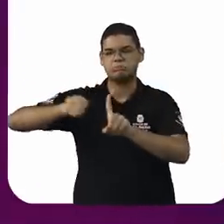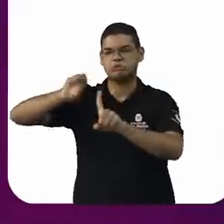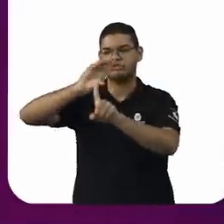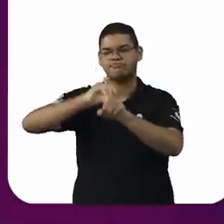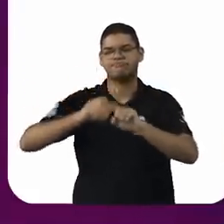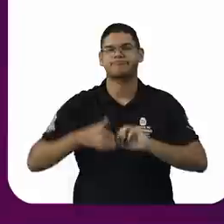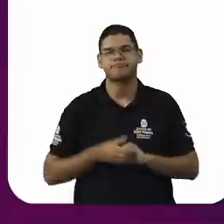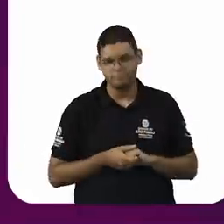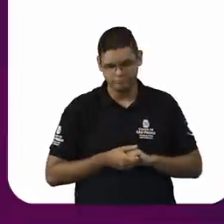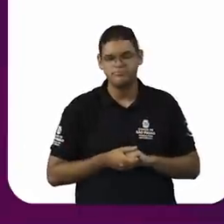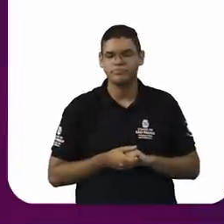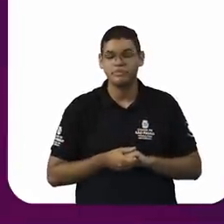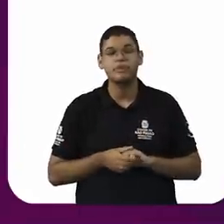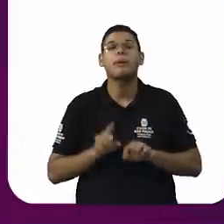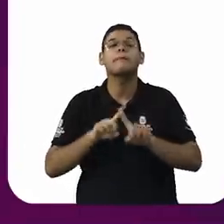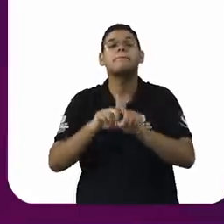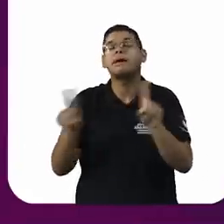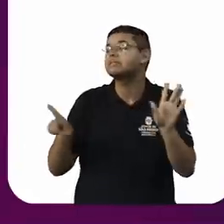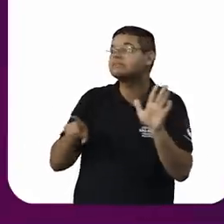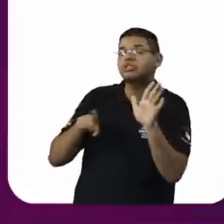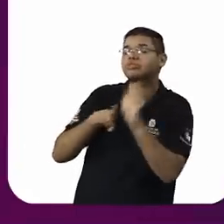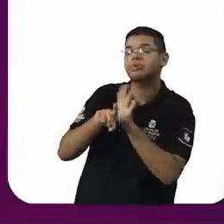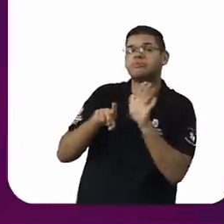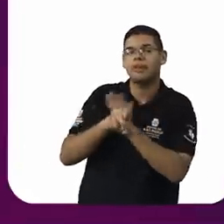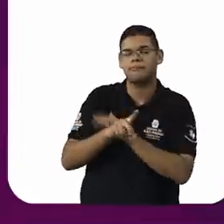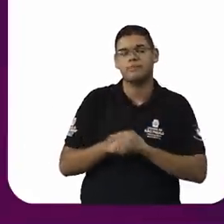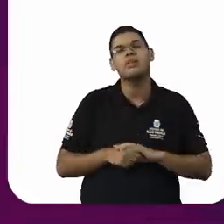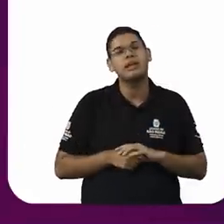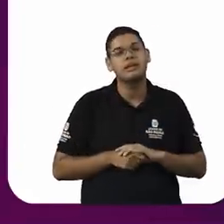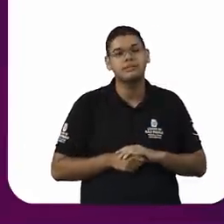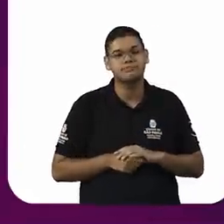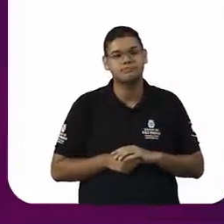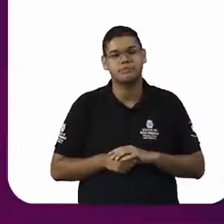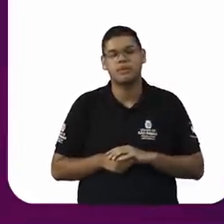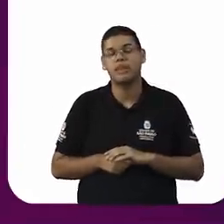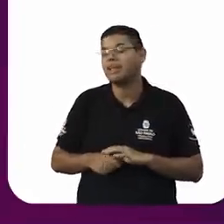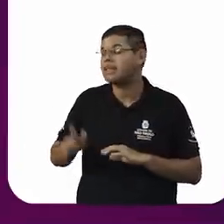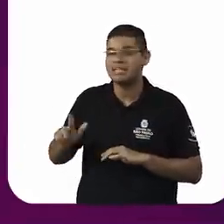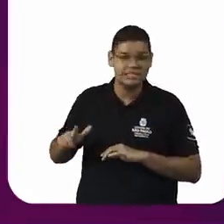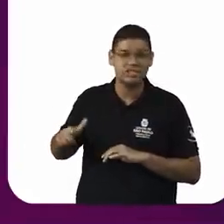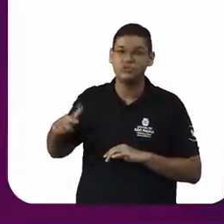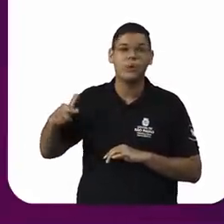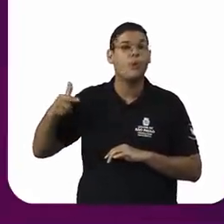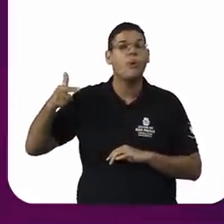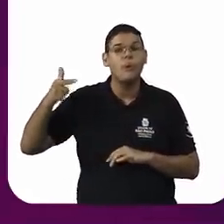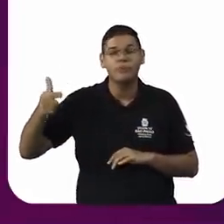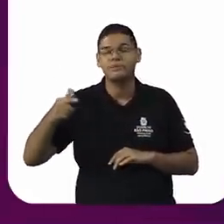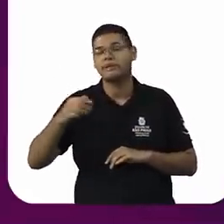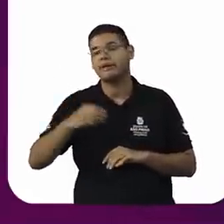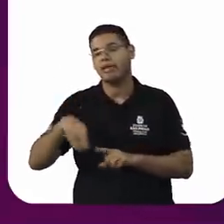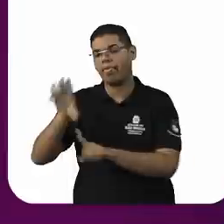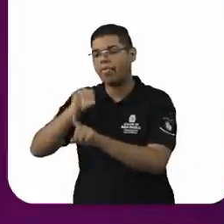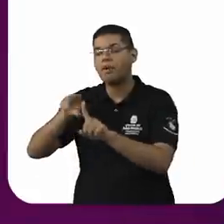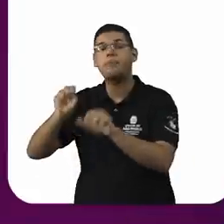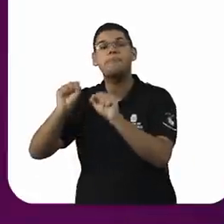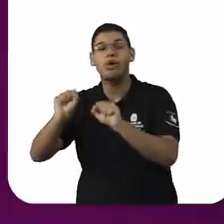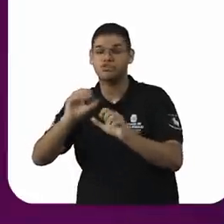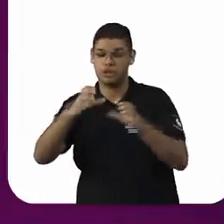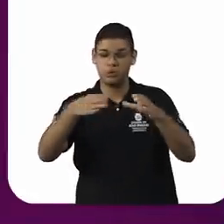de sexismo que poderia também ser aplicada a outros grupos? Então, quando nós falamos sobre sexismo,